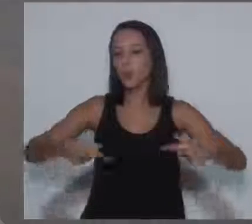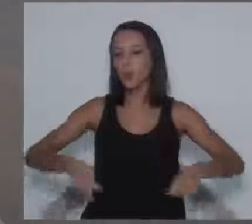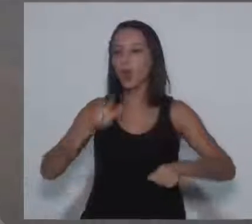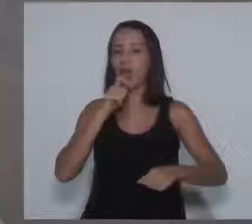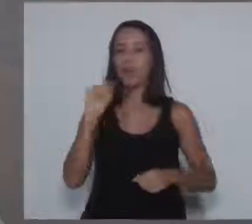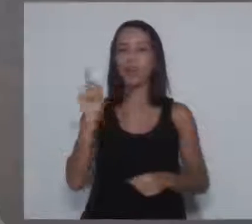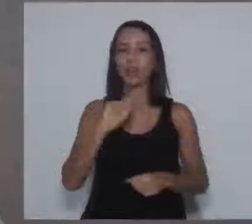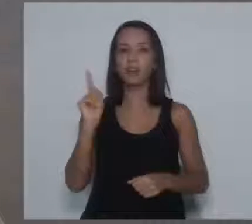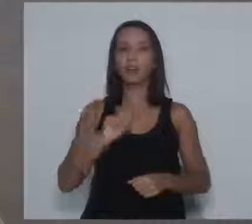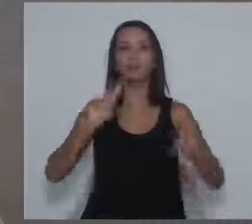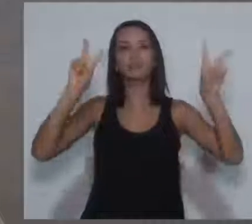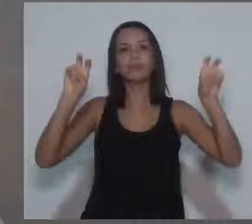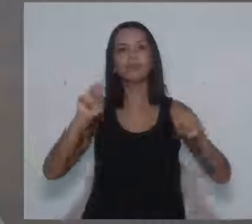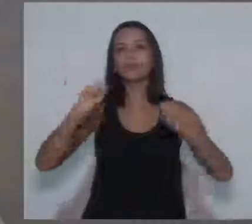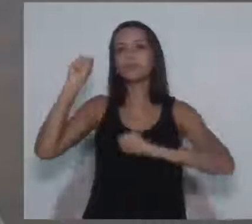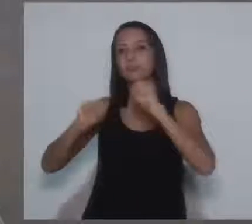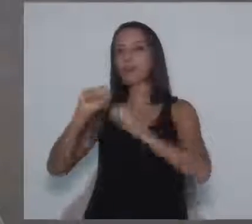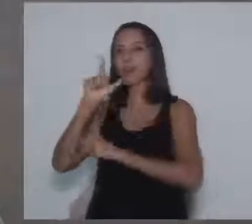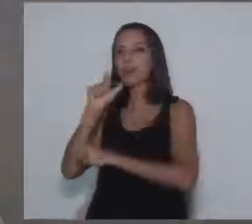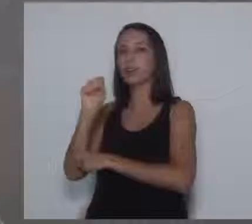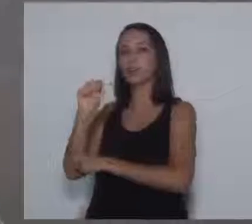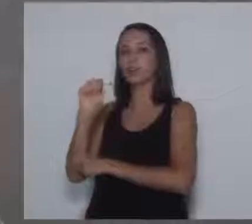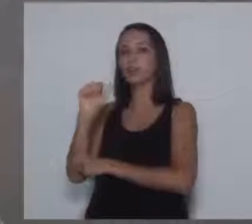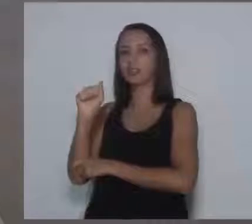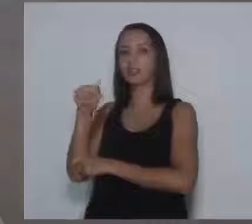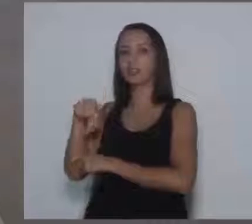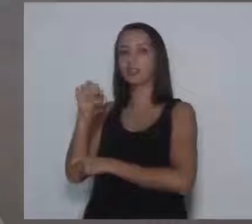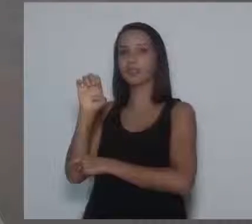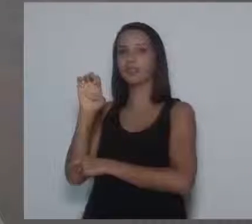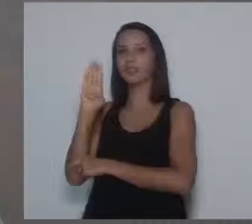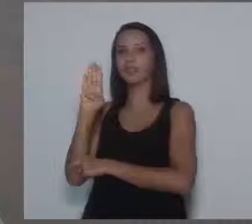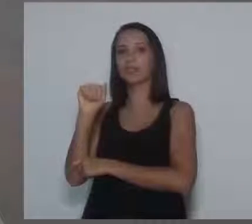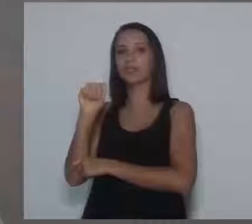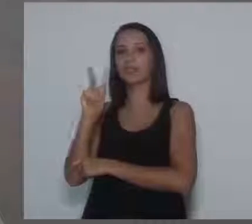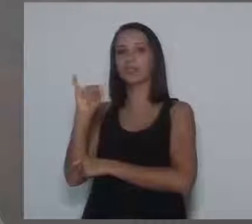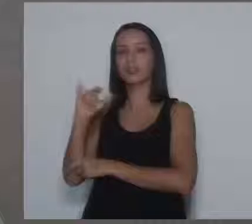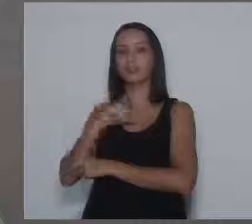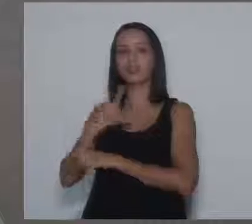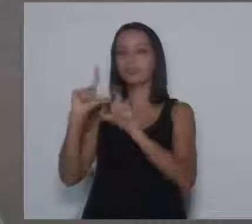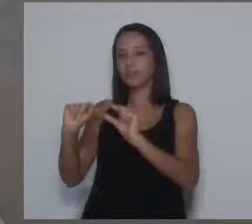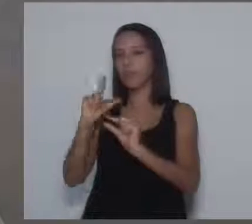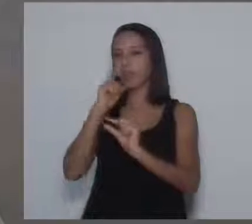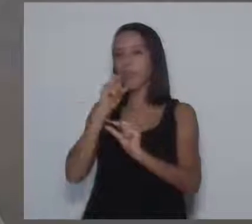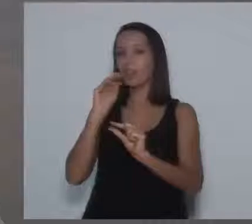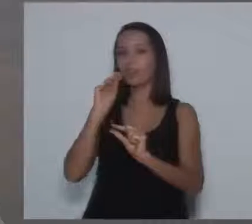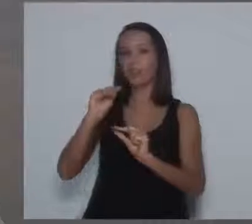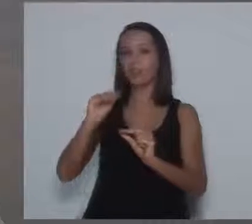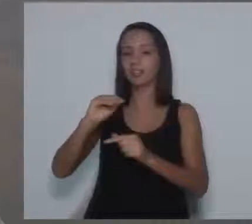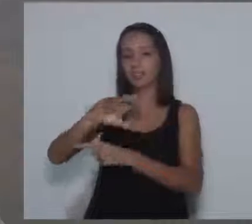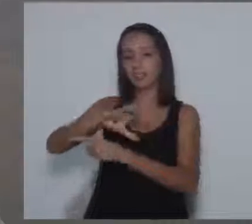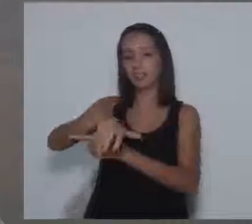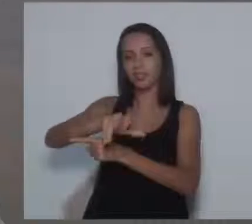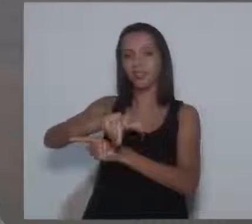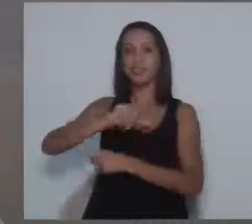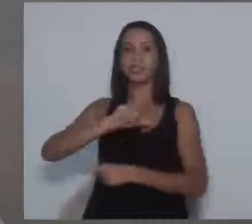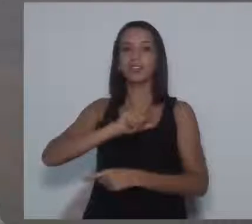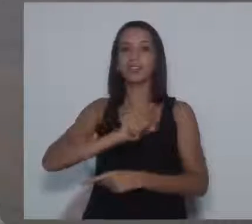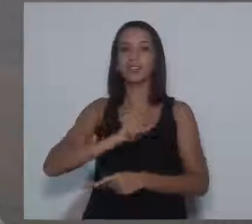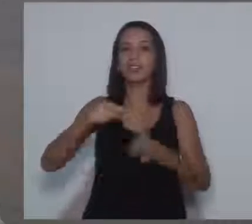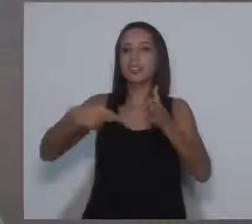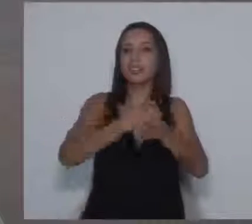casa também estavam até entregando os redutores de água para colocar na torneira. e muitas pessoas me perguntam